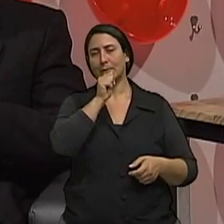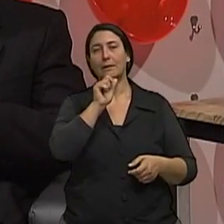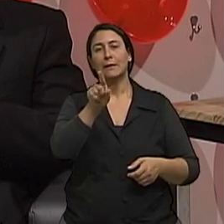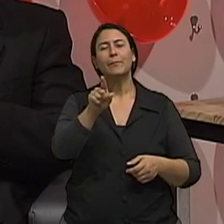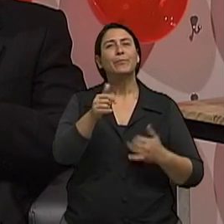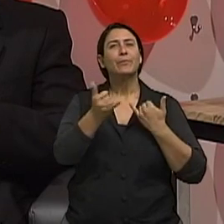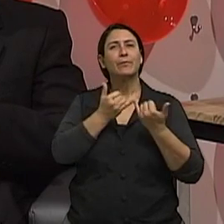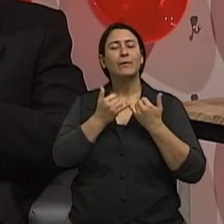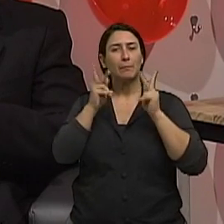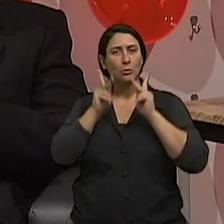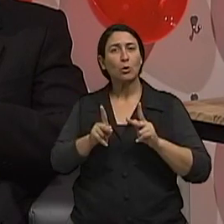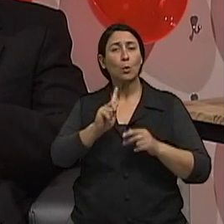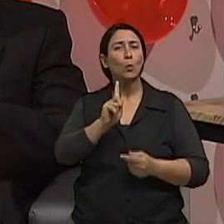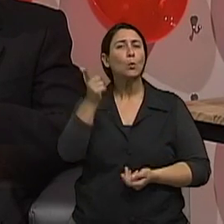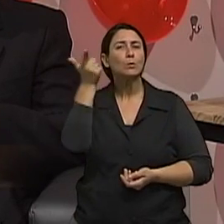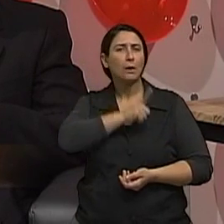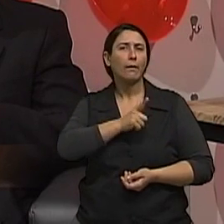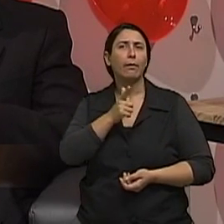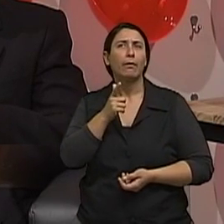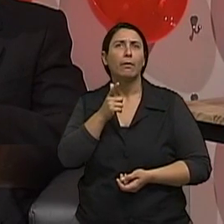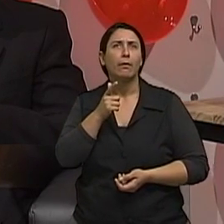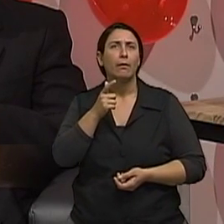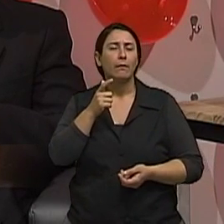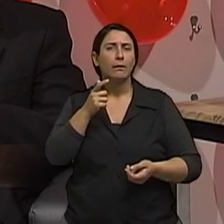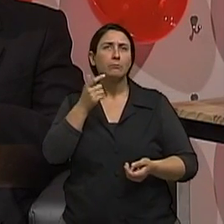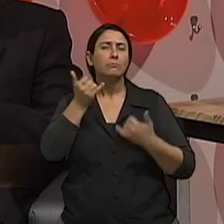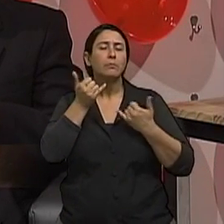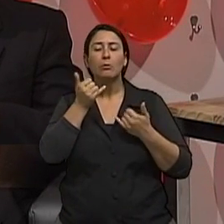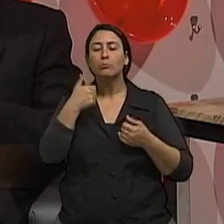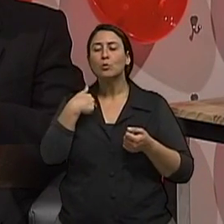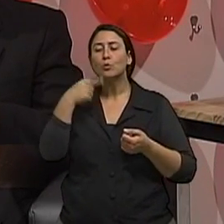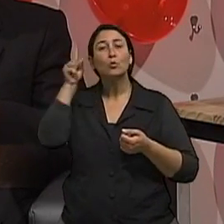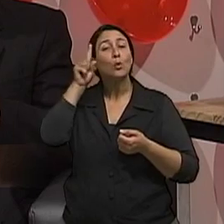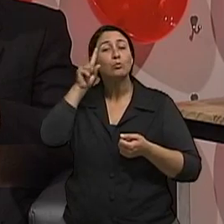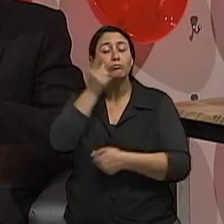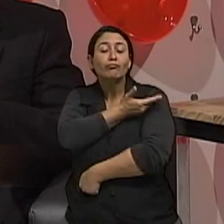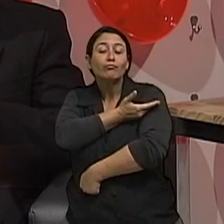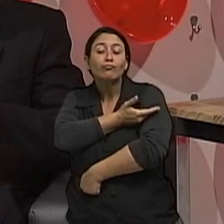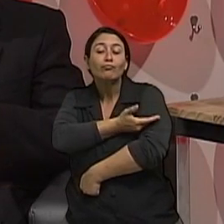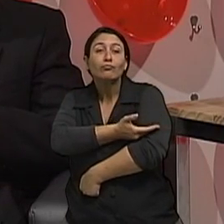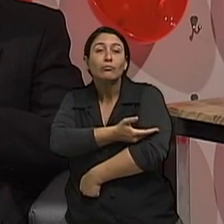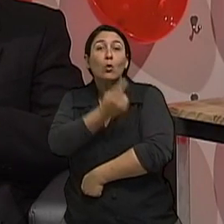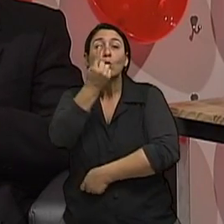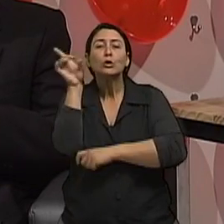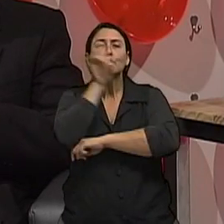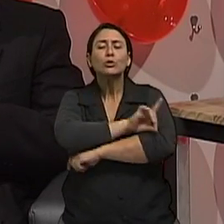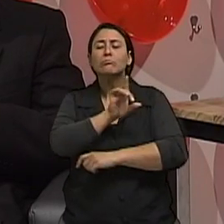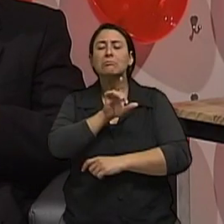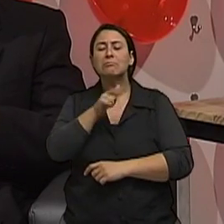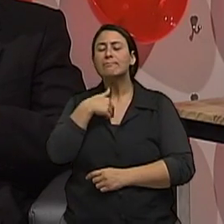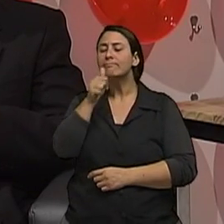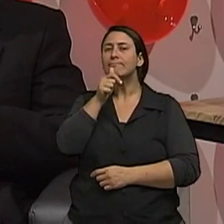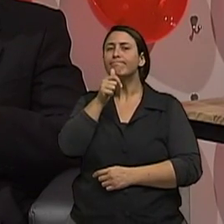consegue passar um dia sem beber, né, mesmo que três doses, né, é um indivíduo que pode ser alcoolista. Então, o médico